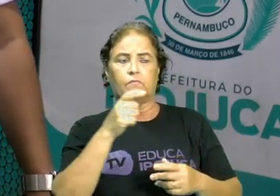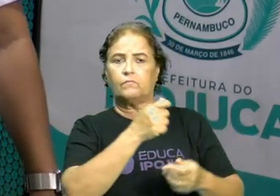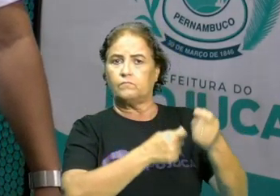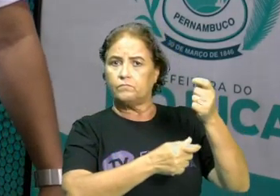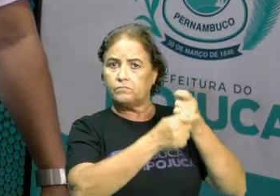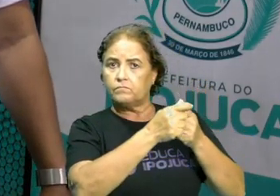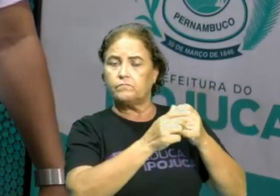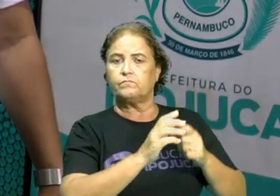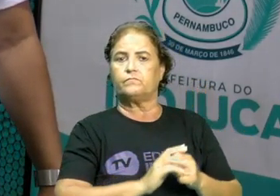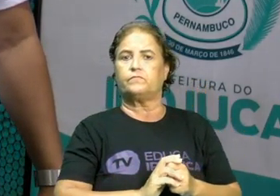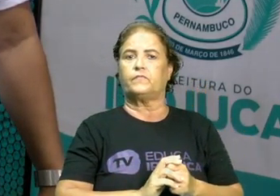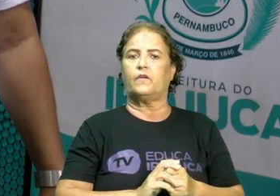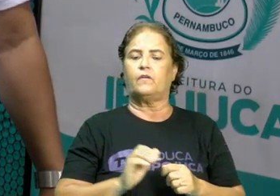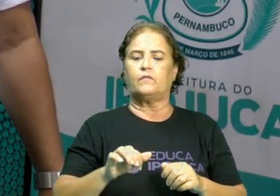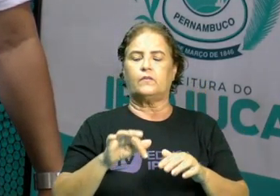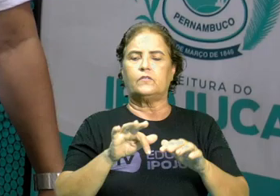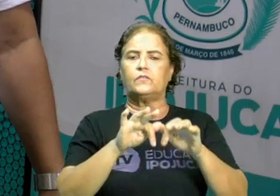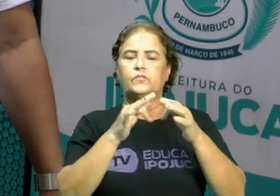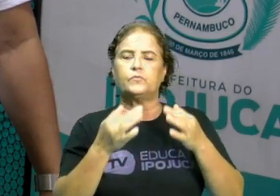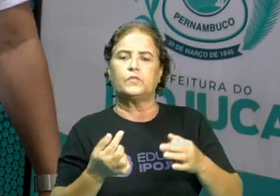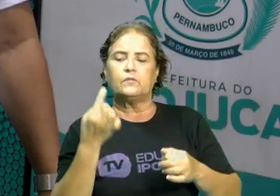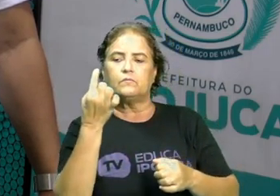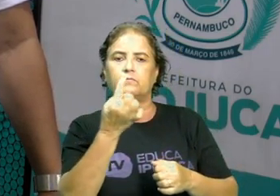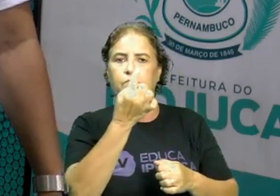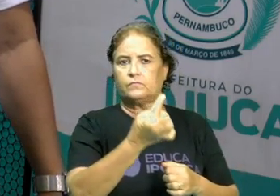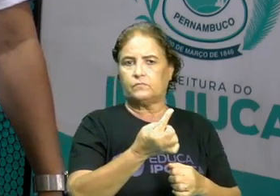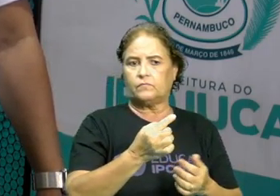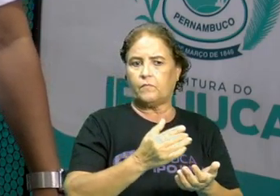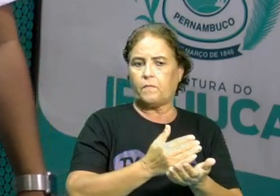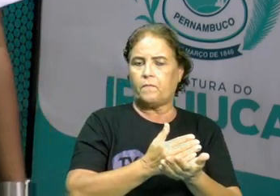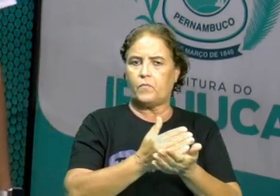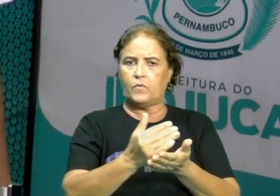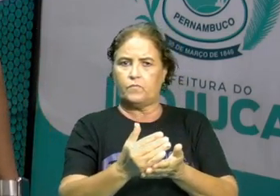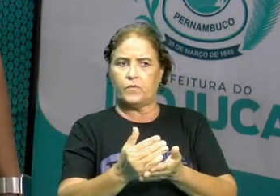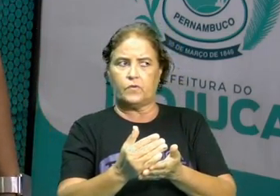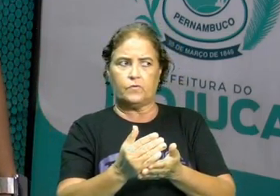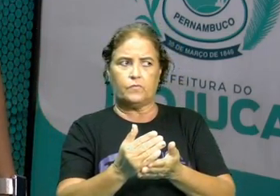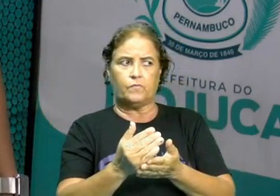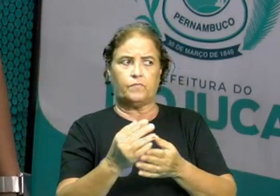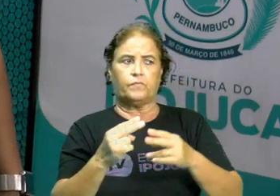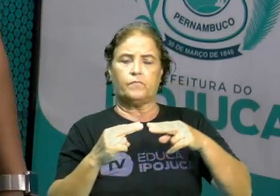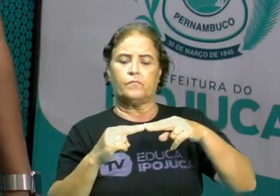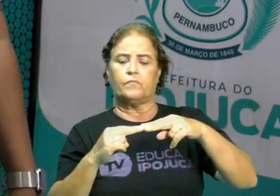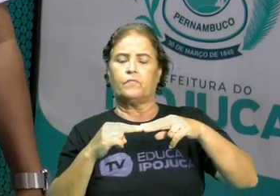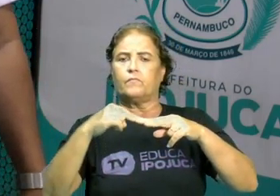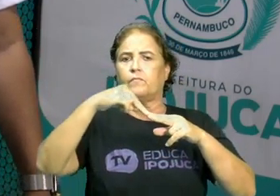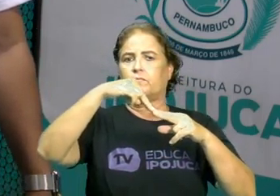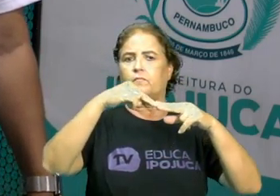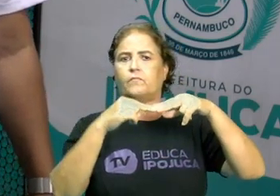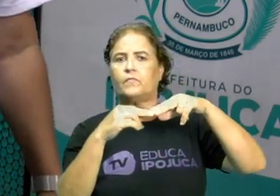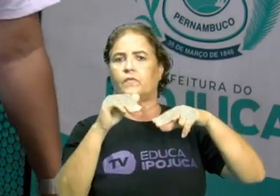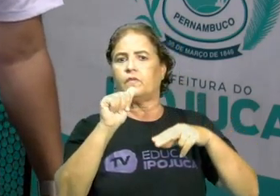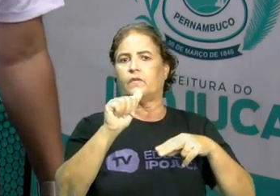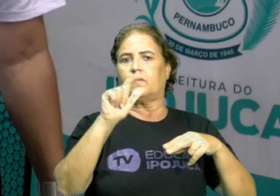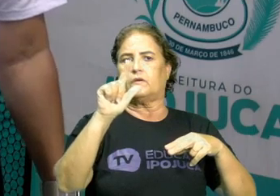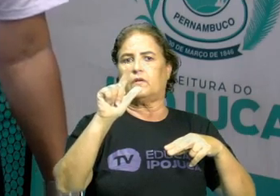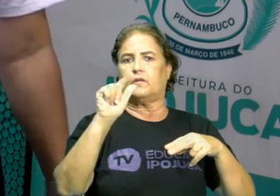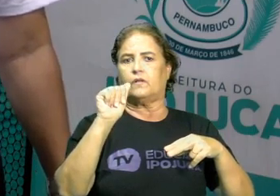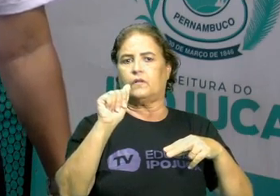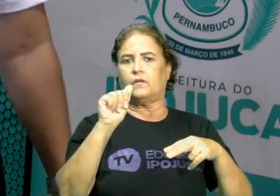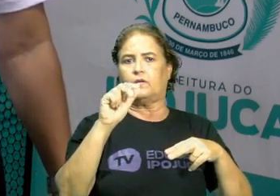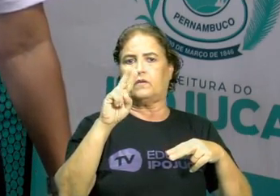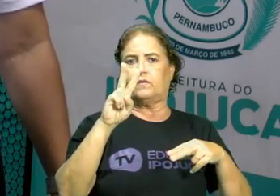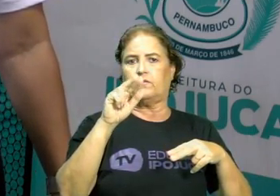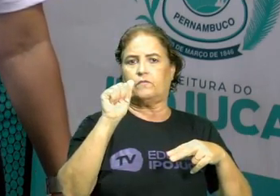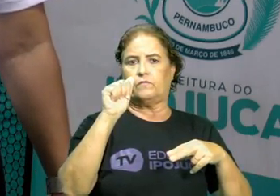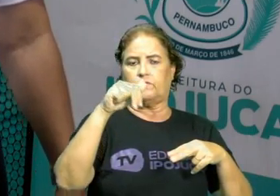delas. Então, vamos iniciar com as alavancas. Alavanca, professora. Na verdade, elas são muito mais comuns